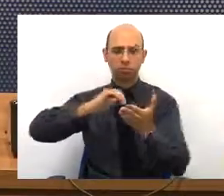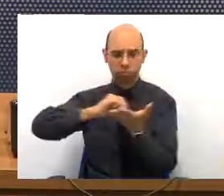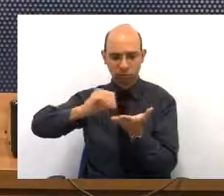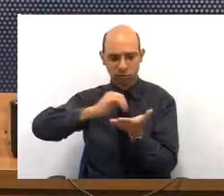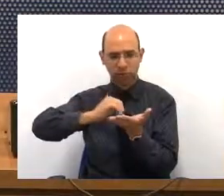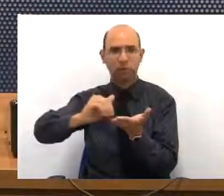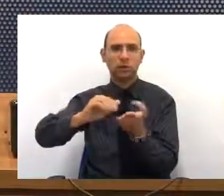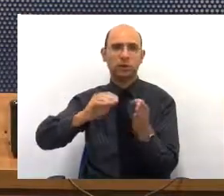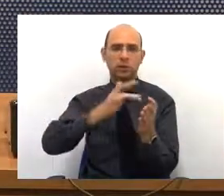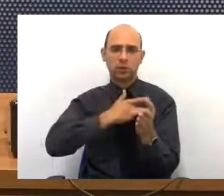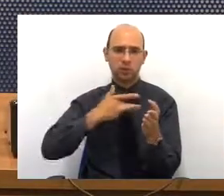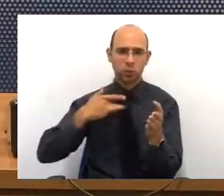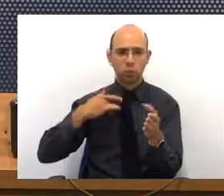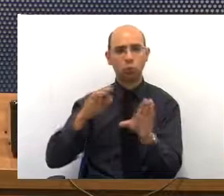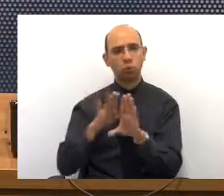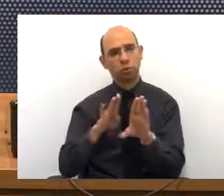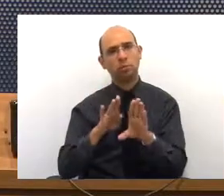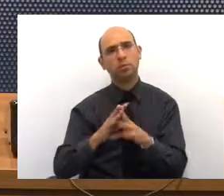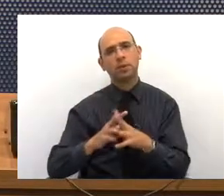É indispensável